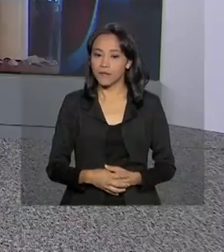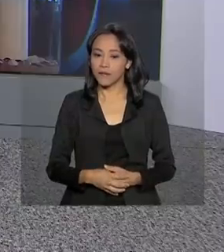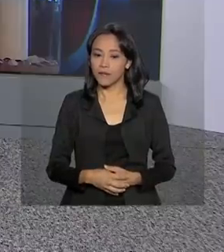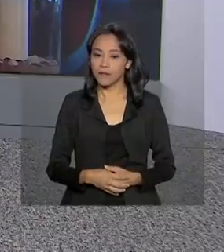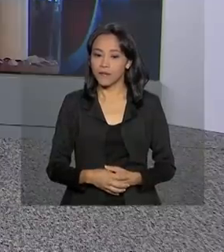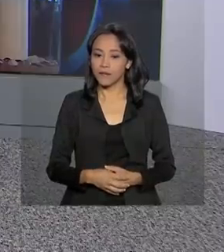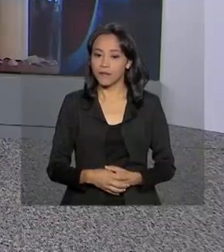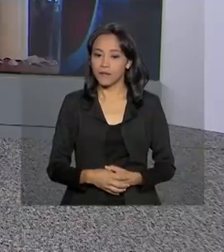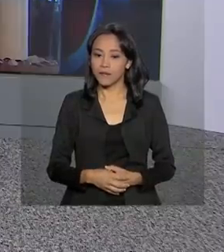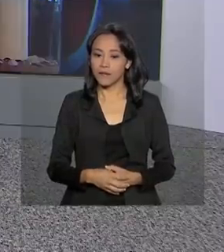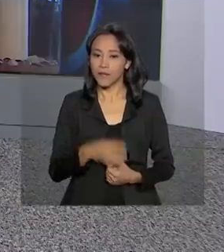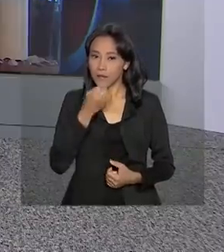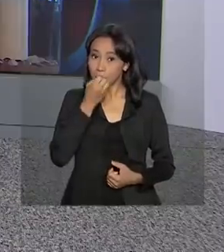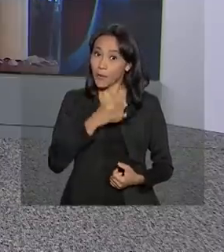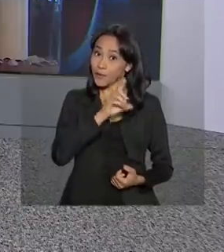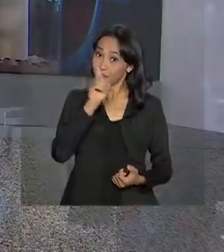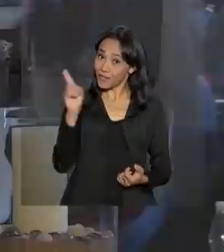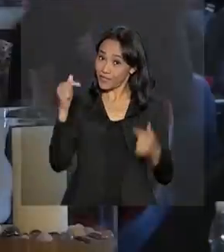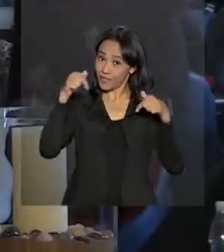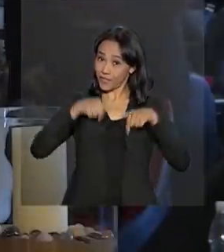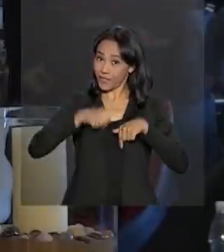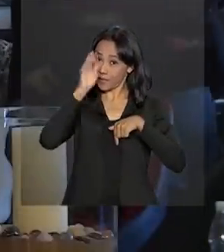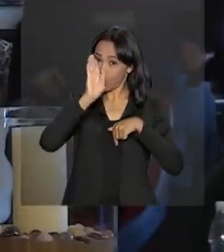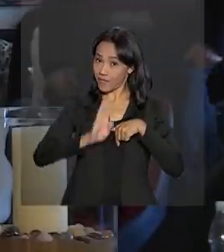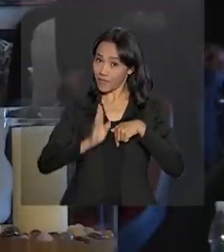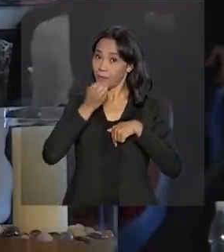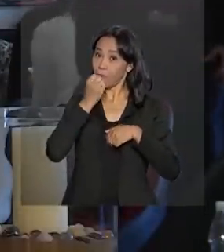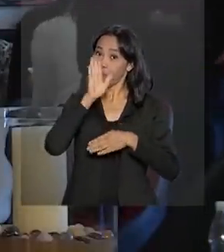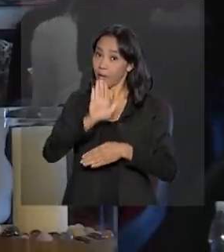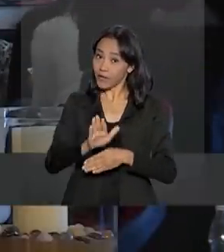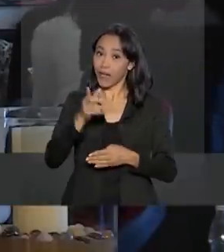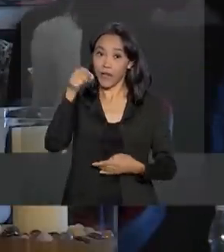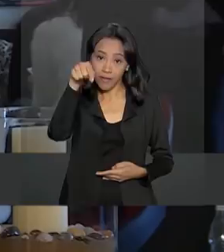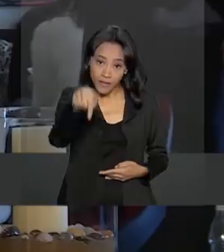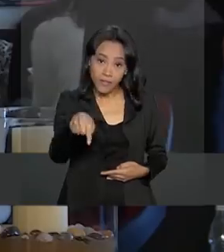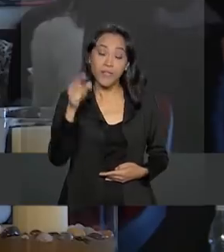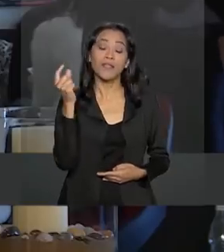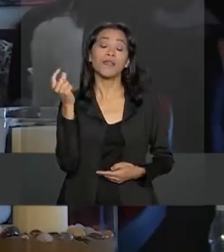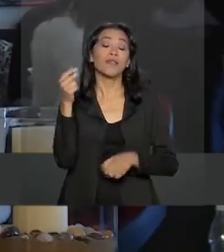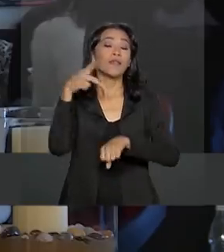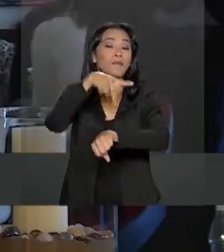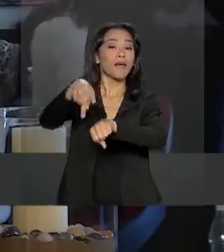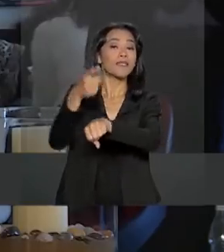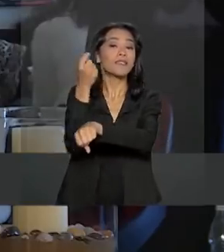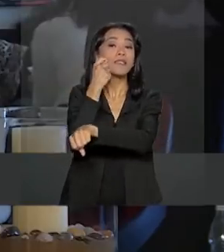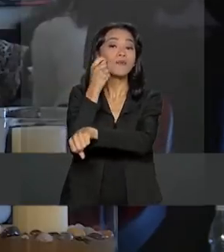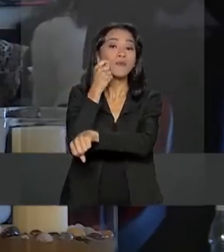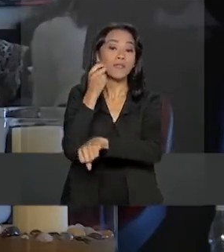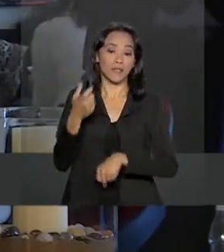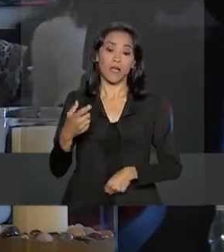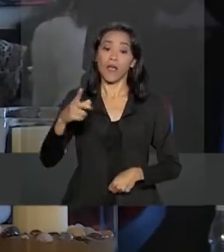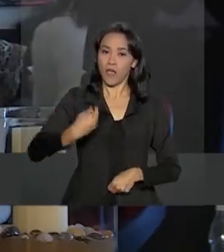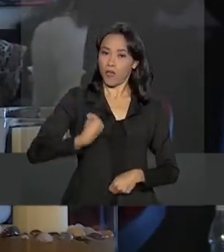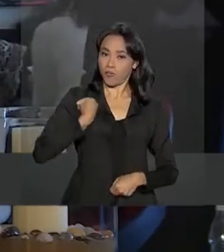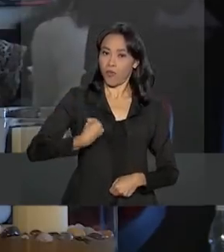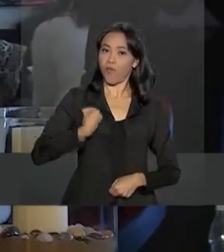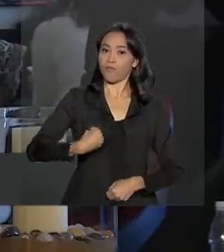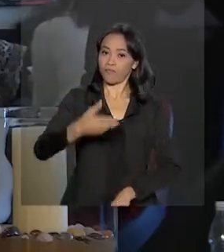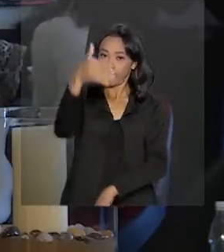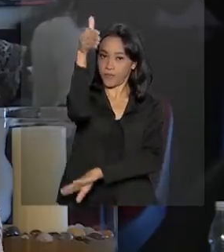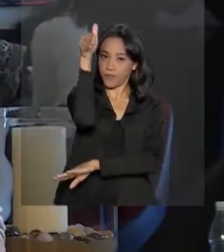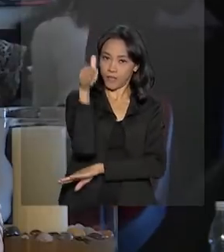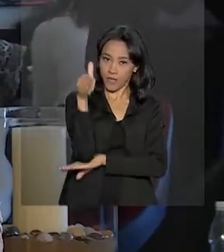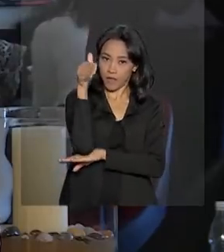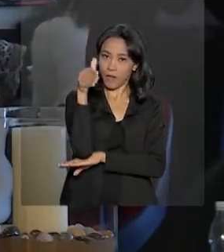Olá, Paulo. Bom dia para vocês aí no Brasil. Boa tarde aqui em Davos. Eu estou no hotel onde está hospedado o